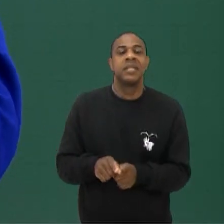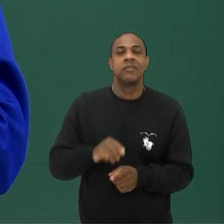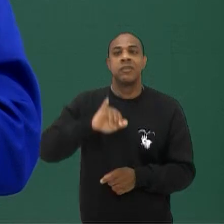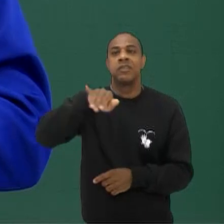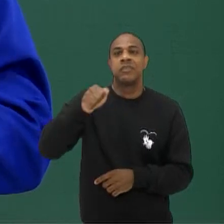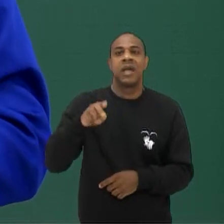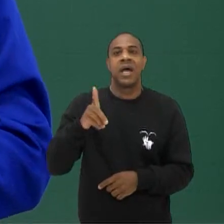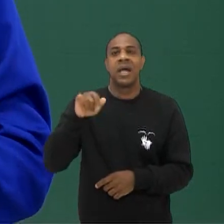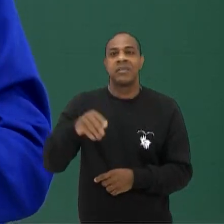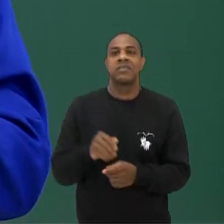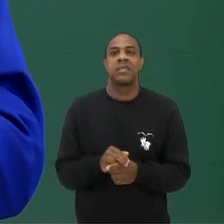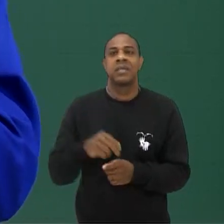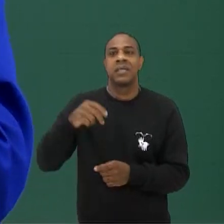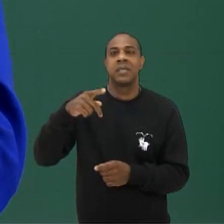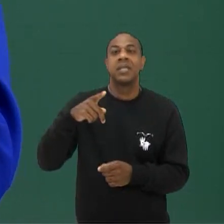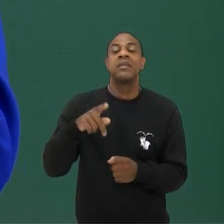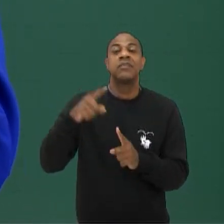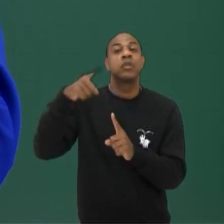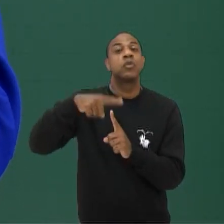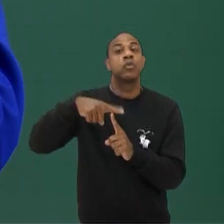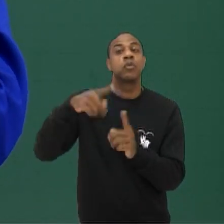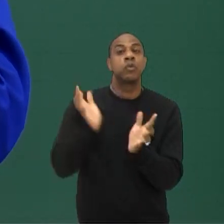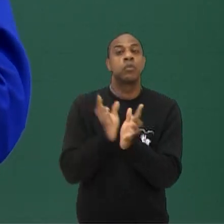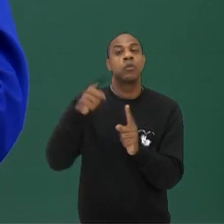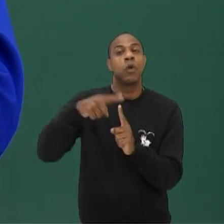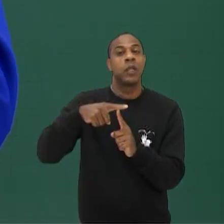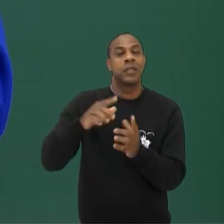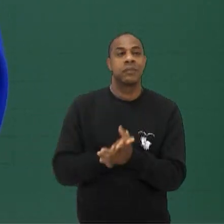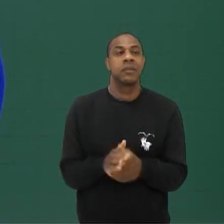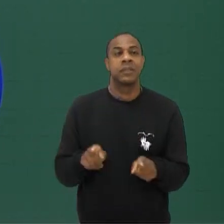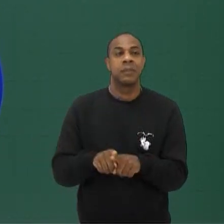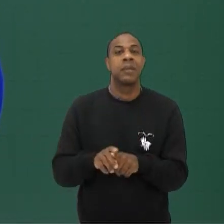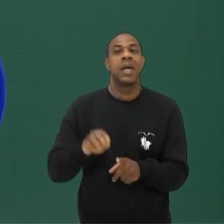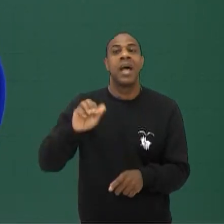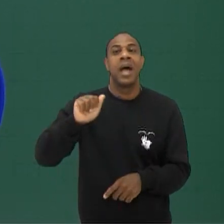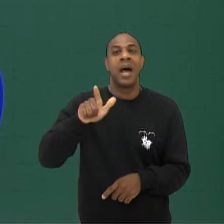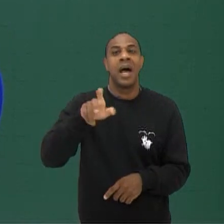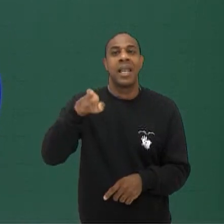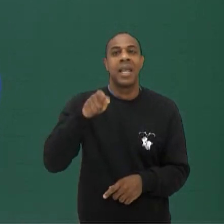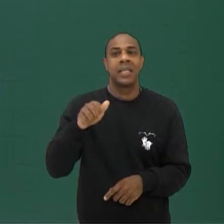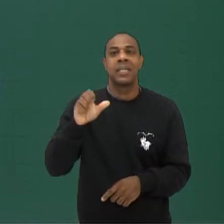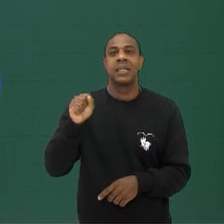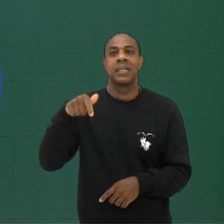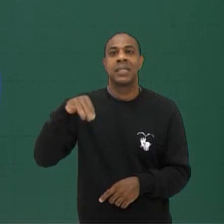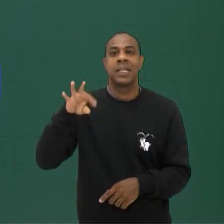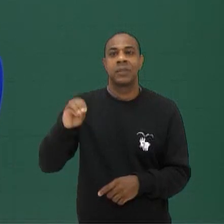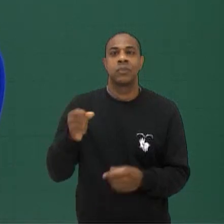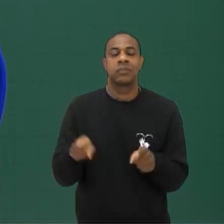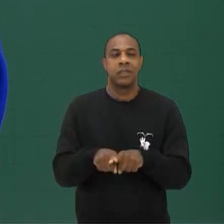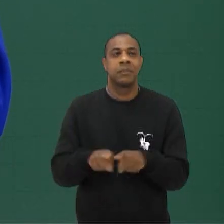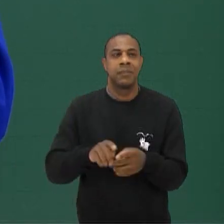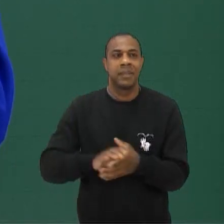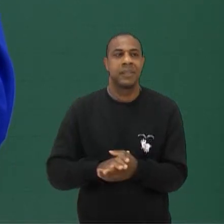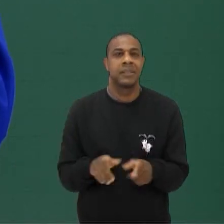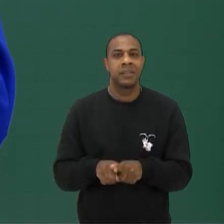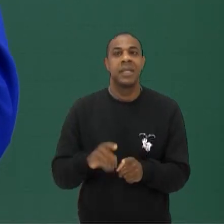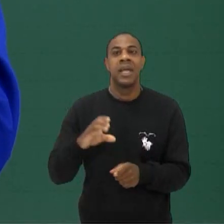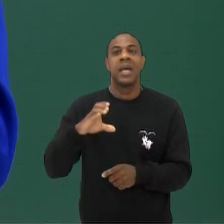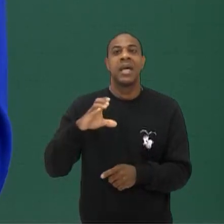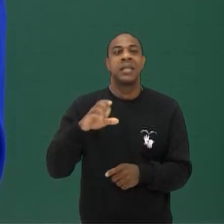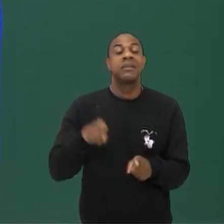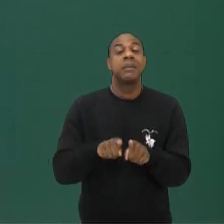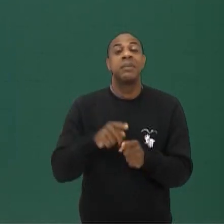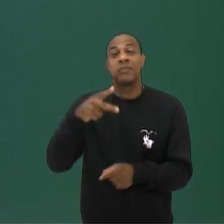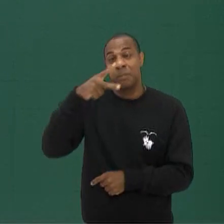Toledo Um grande beijo Para o pessoal de Toledo Temos também Alex Santos Sou do Humberto de Alencar Castelo Branco de